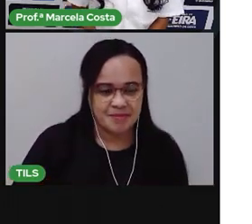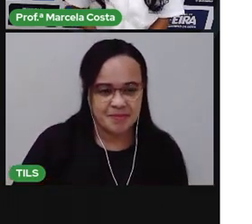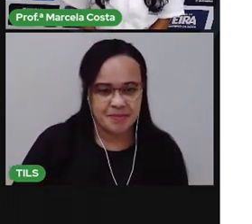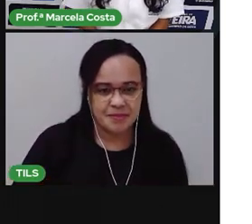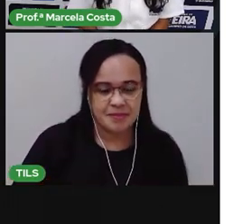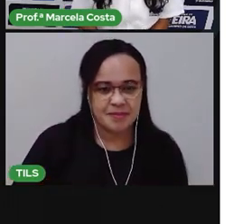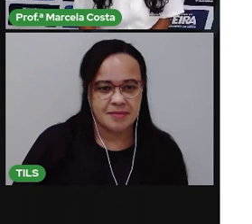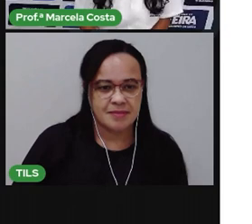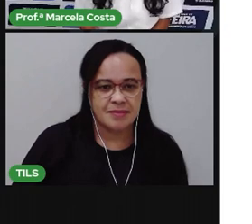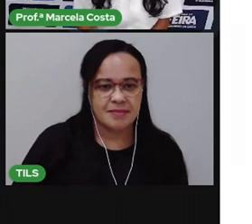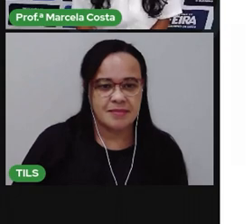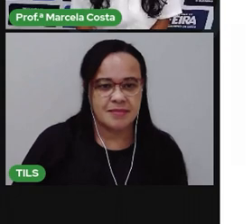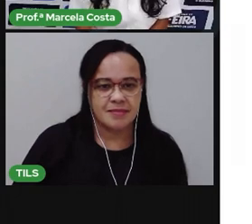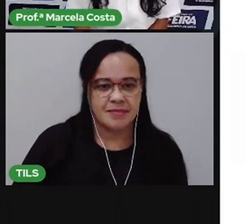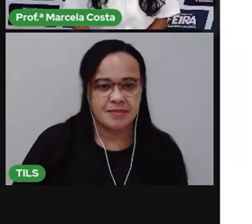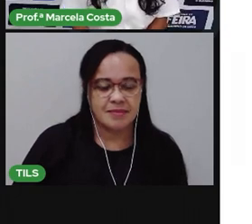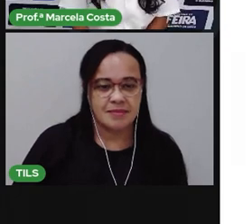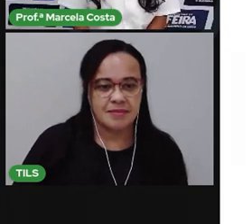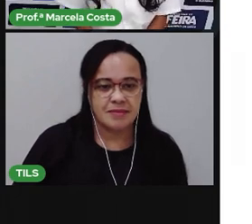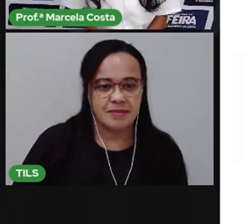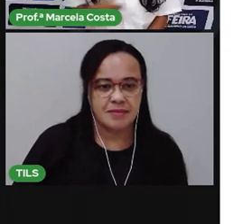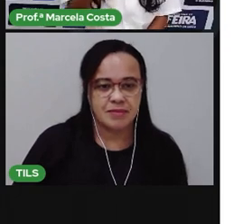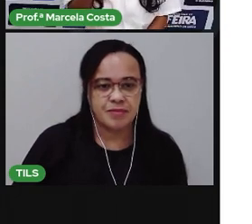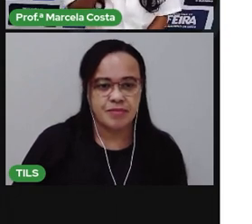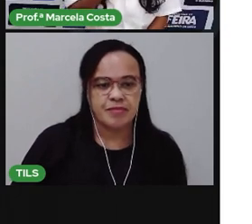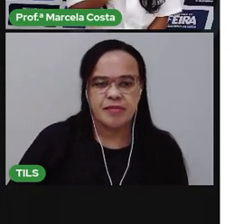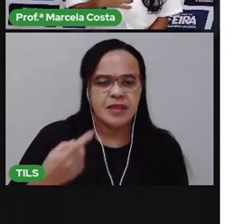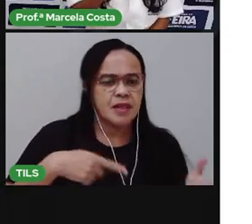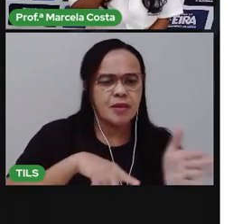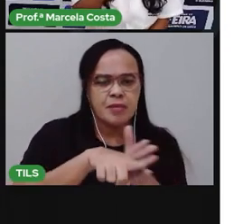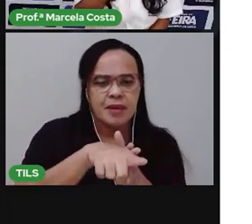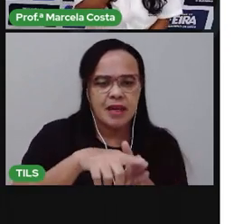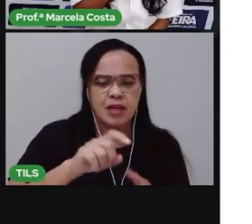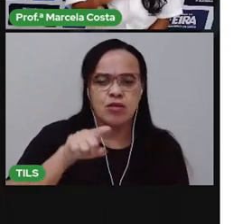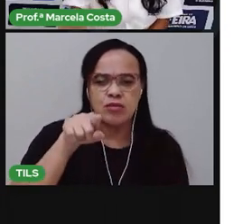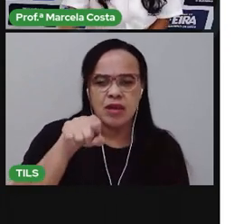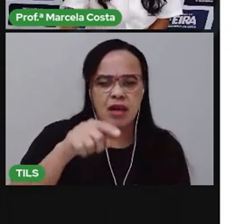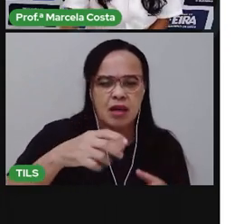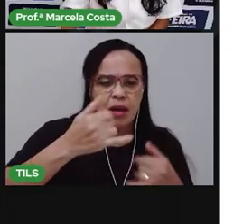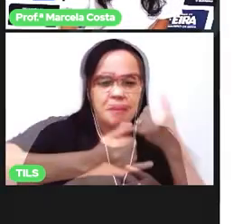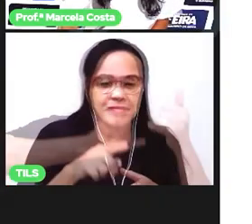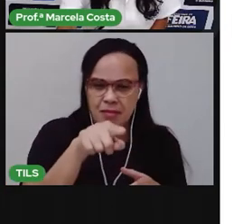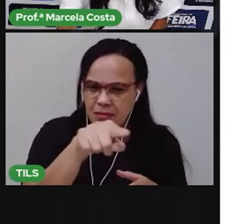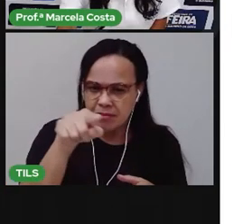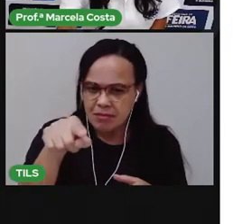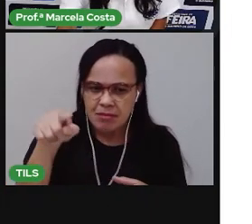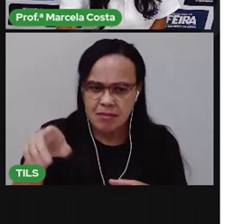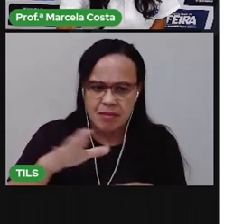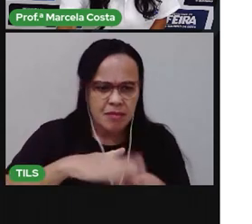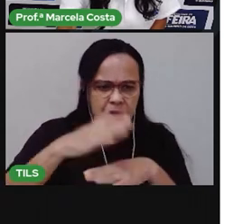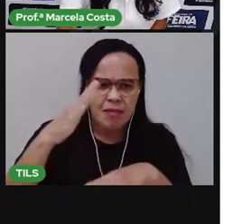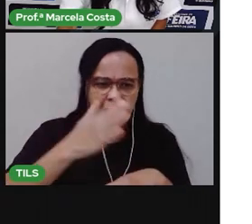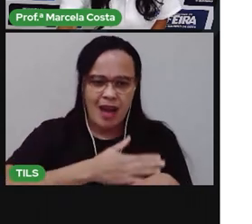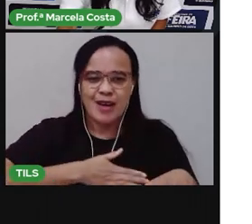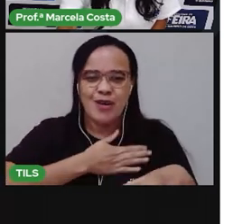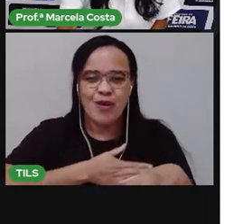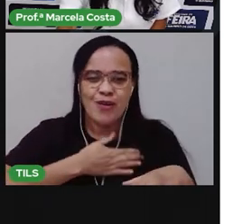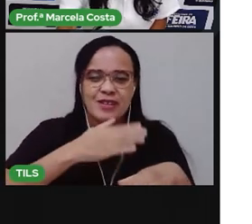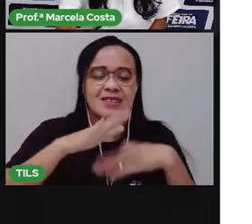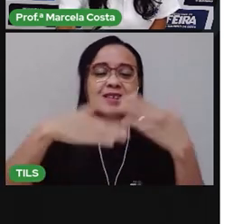Agora, diz pra mim, daqueles brinquedos ali, qual foi o seu preferido? Foram os brinquedos